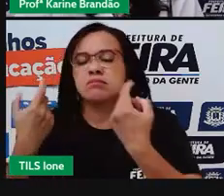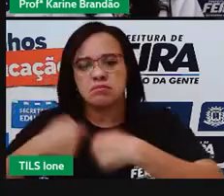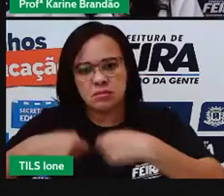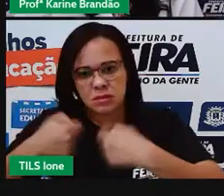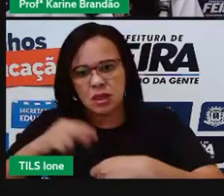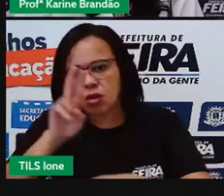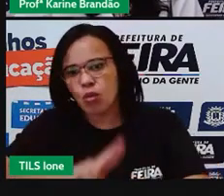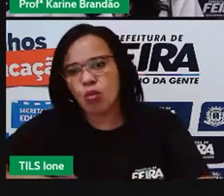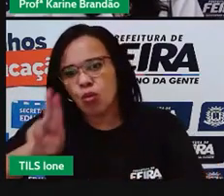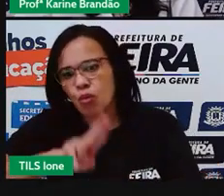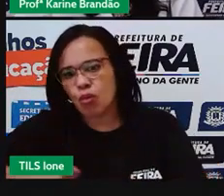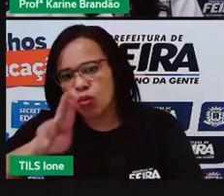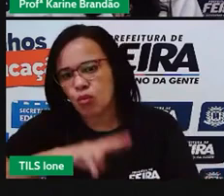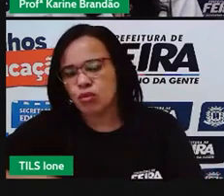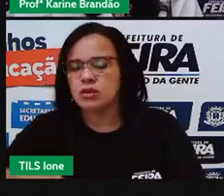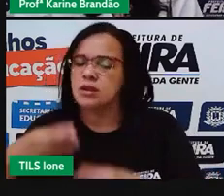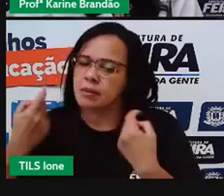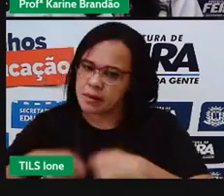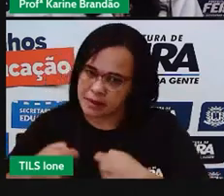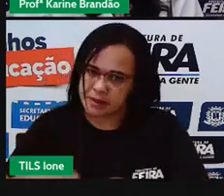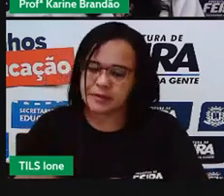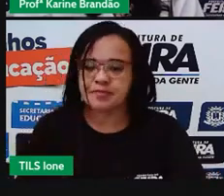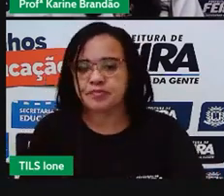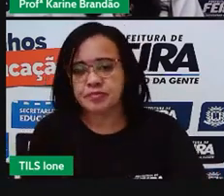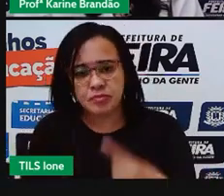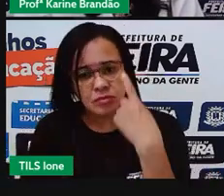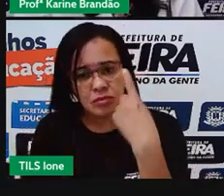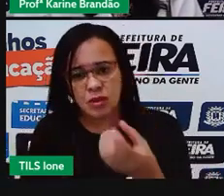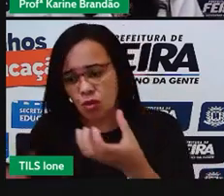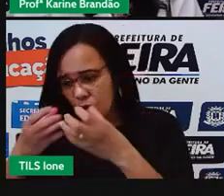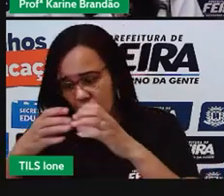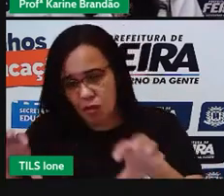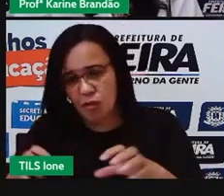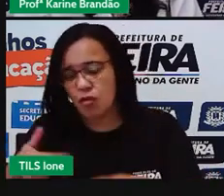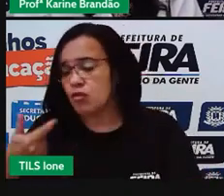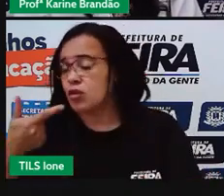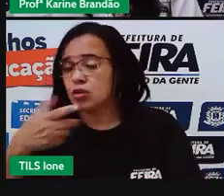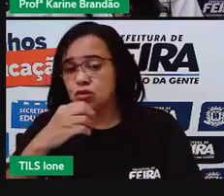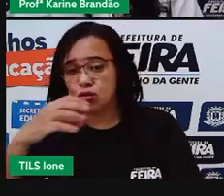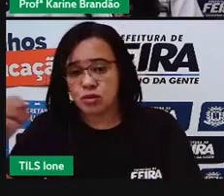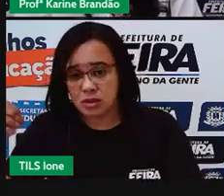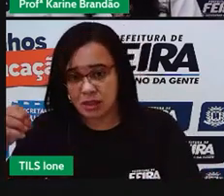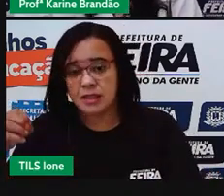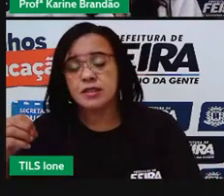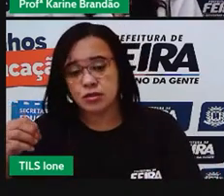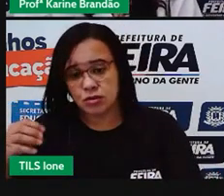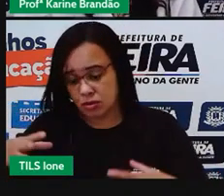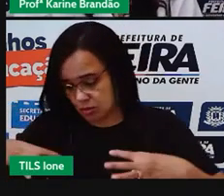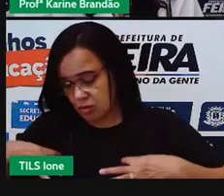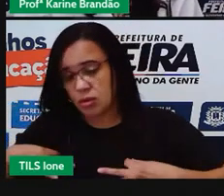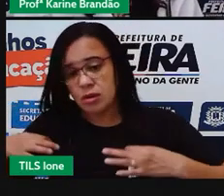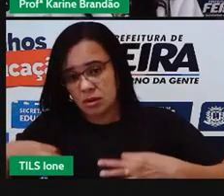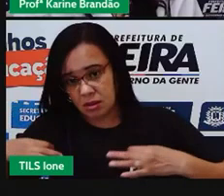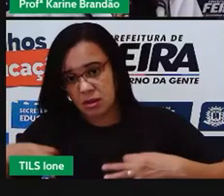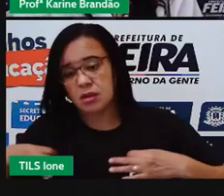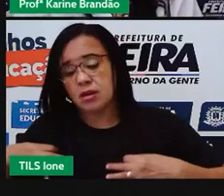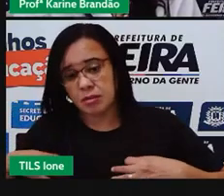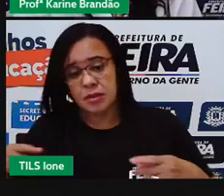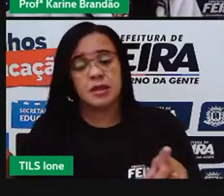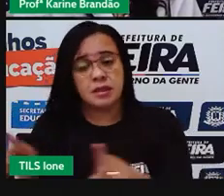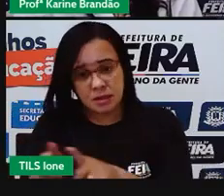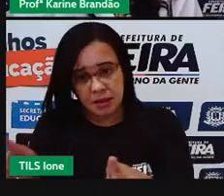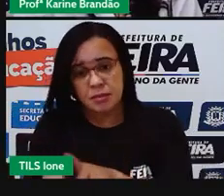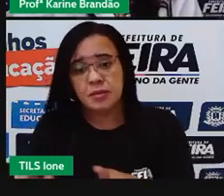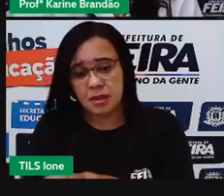Então, um ovo, 200 litros. Uma camisa de algodão, camisa pró-roupa, também. A gente também tem